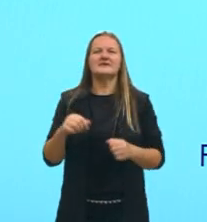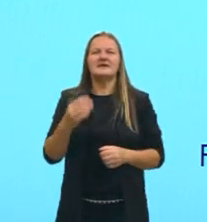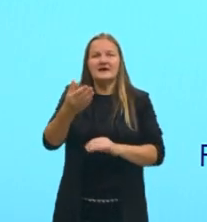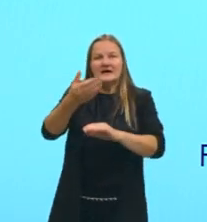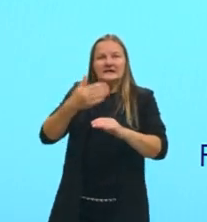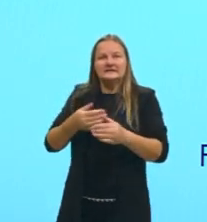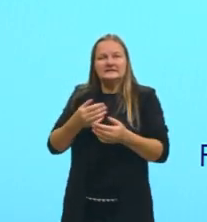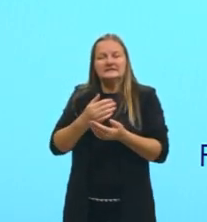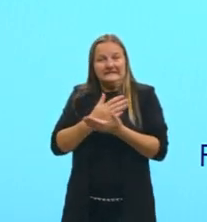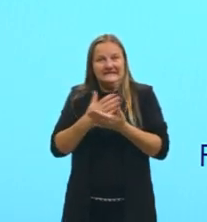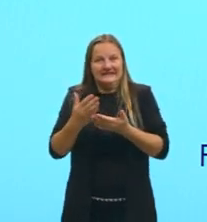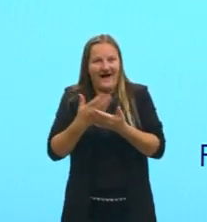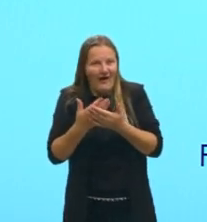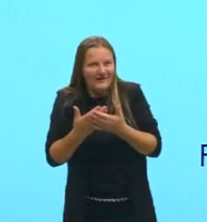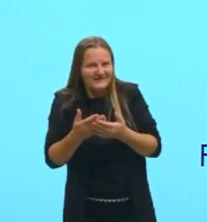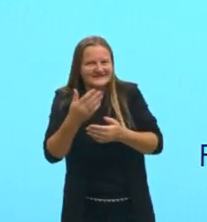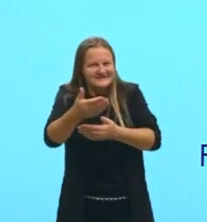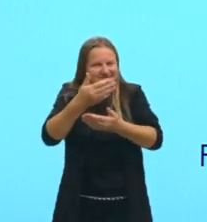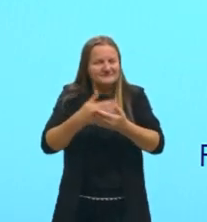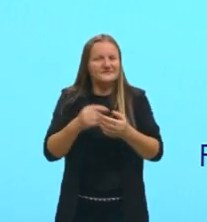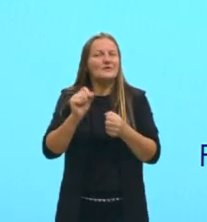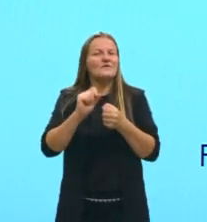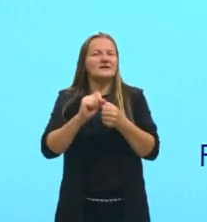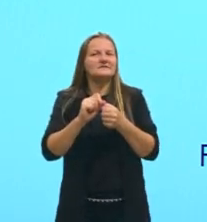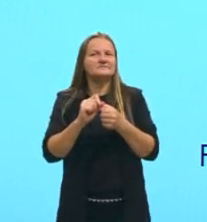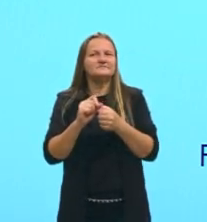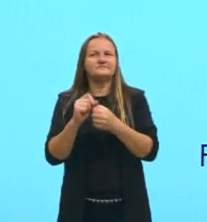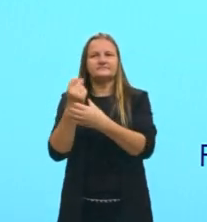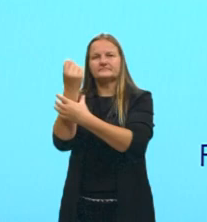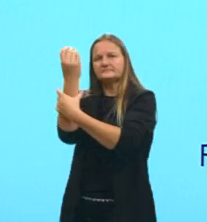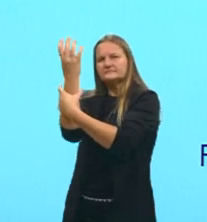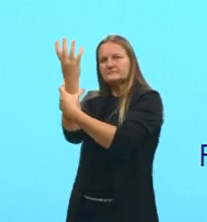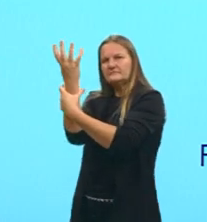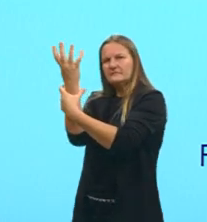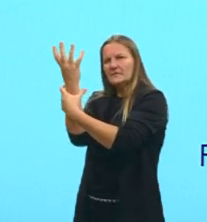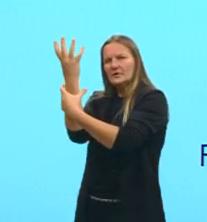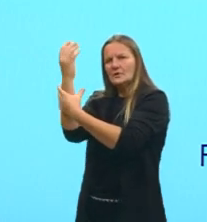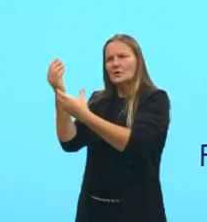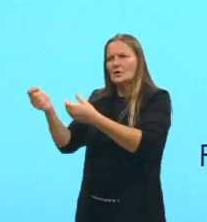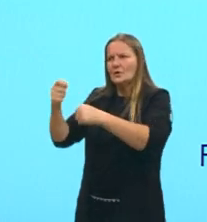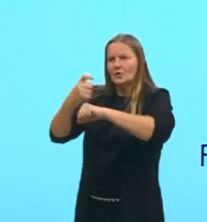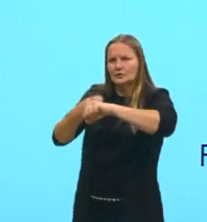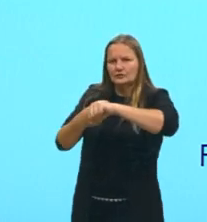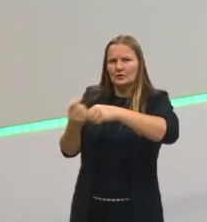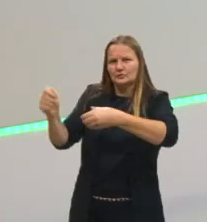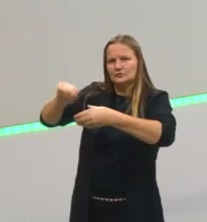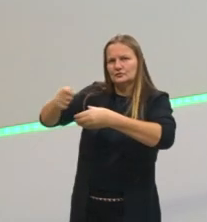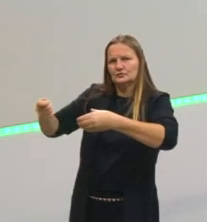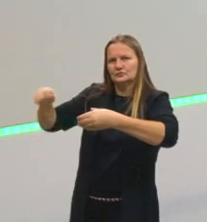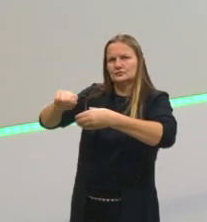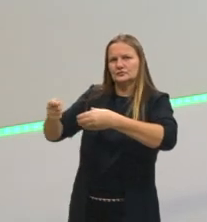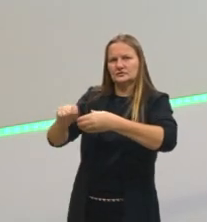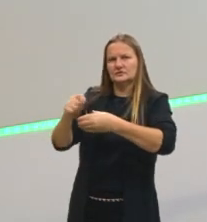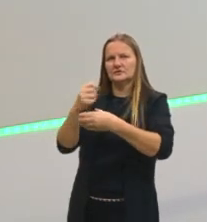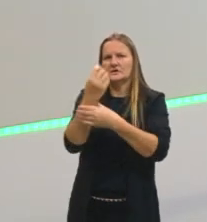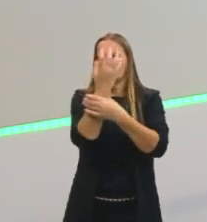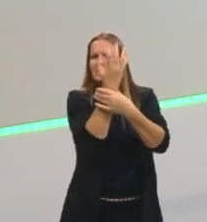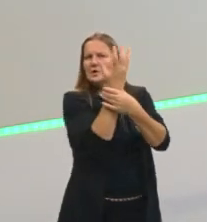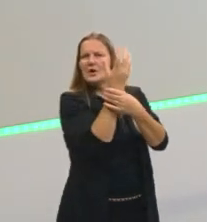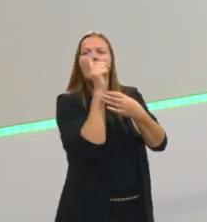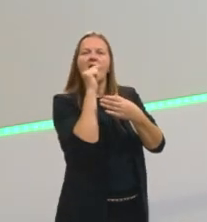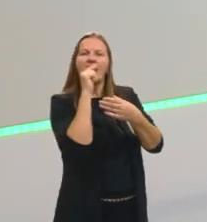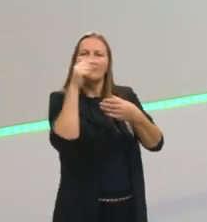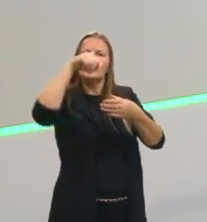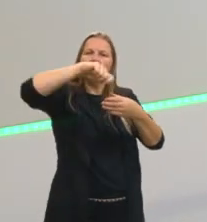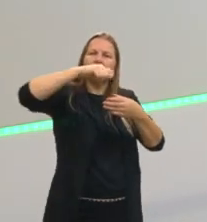de vir trabalhar. Então, o que a gente faz quando passa o nosso café? A gente adiciona um sólido dentro do nosso filtro, e passa a água